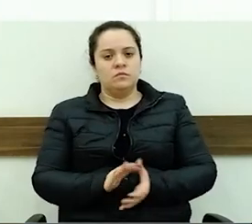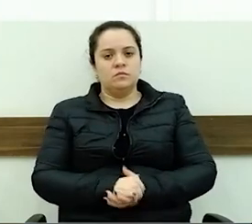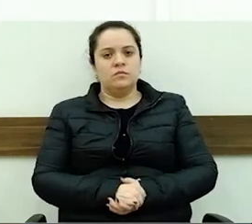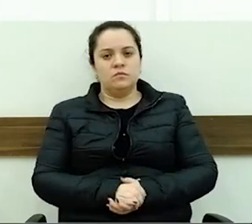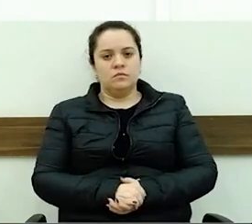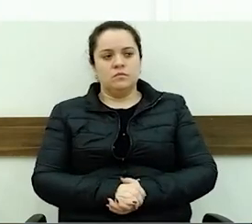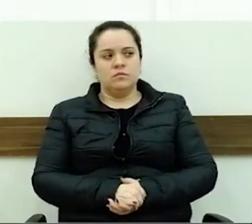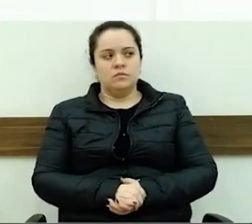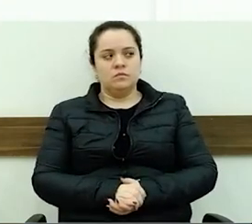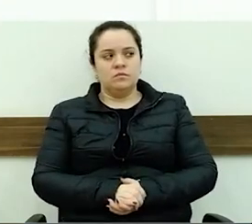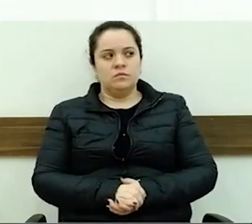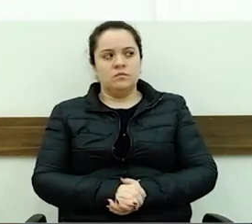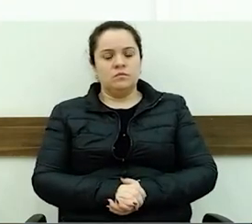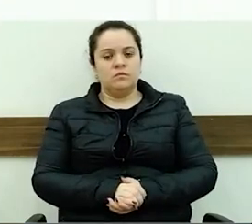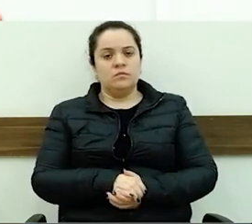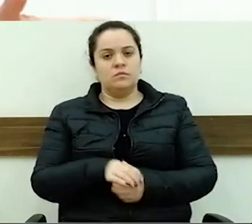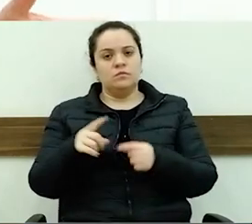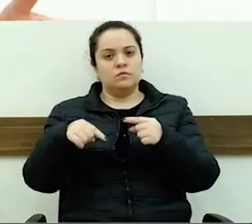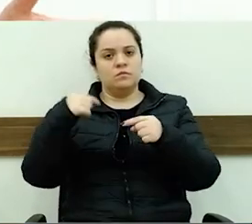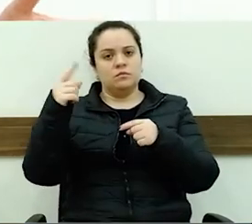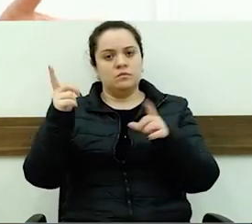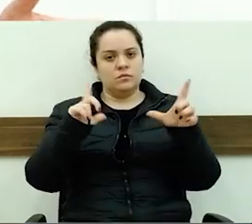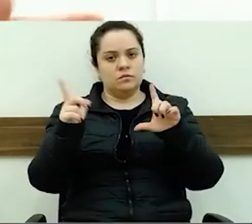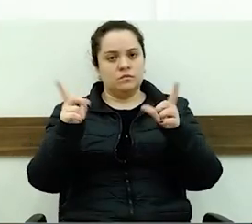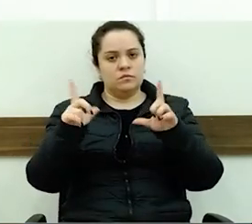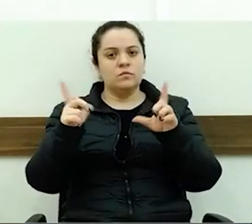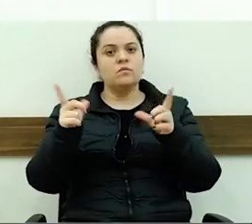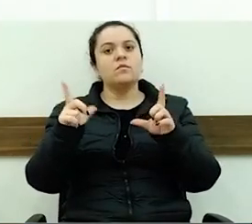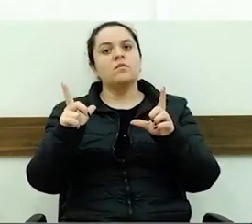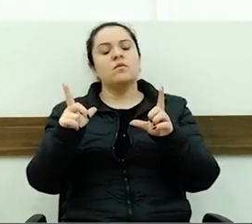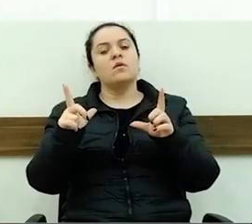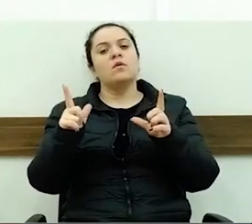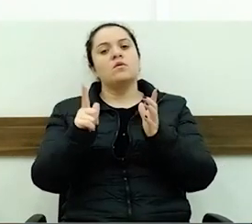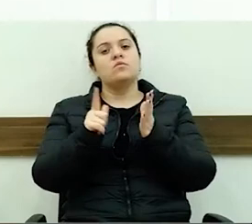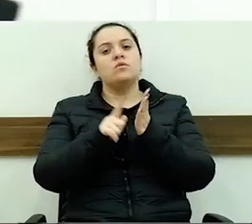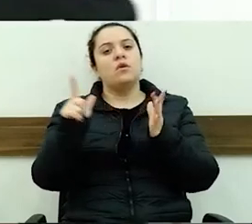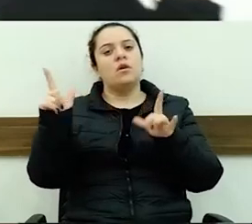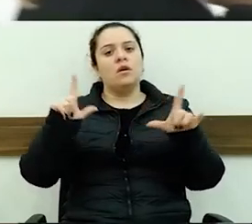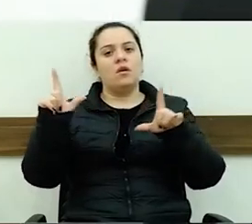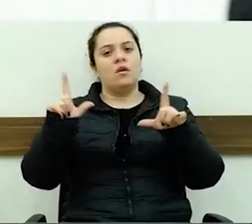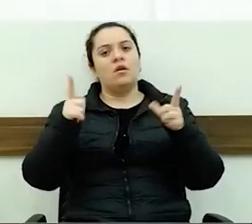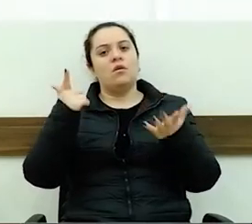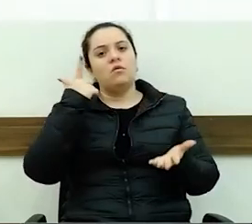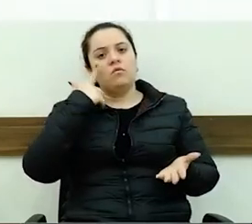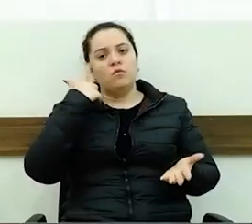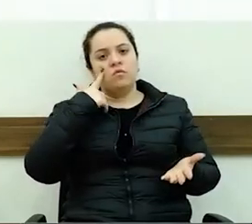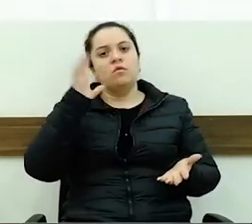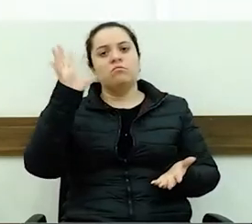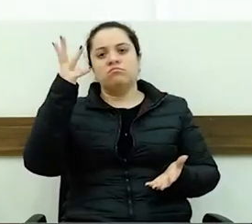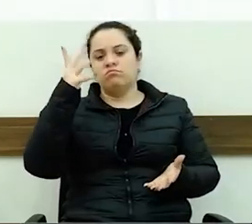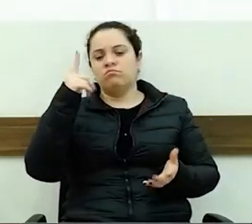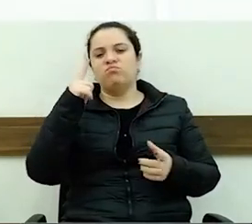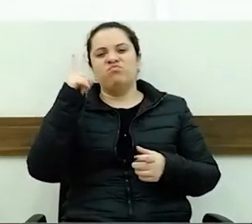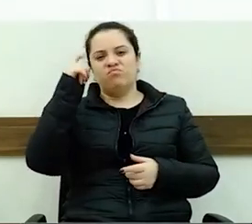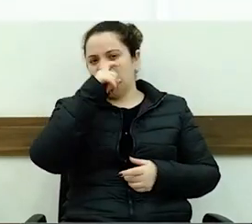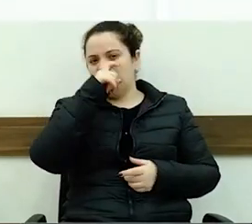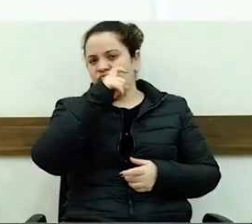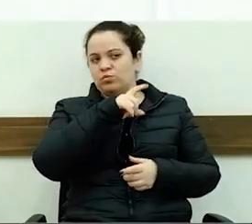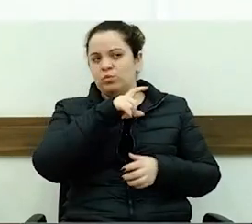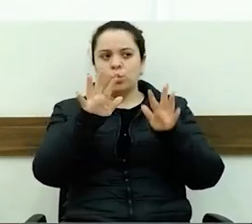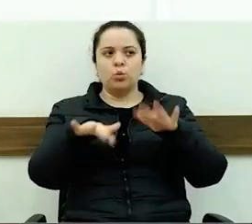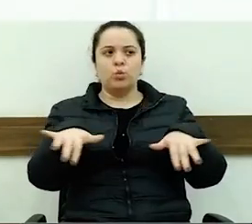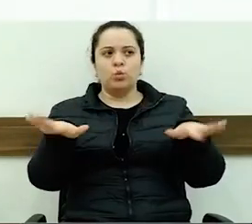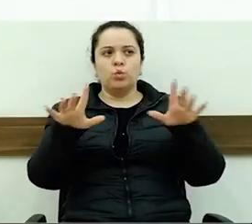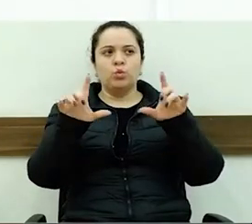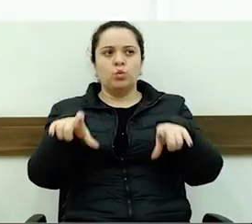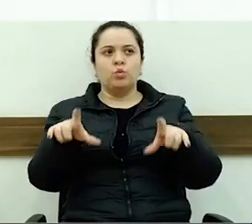que, através dos telejornais, a gente vê que a situação é complicada em todos os lugares. E, neste domingo,